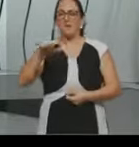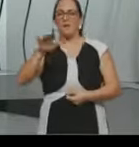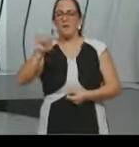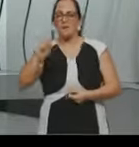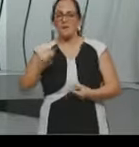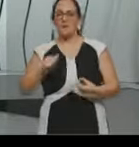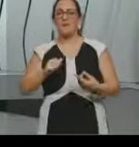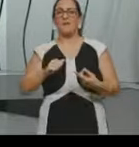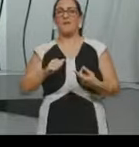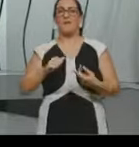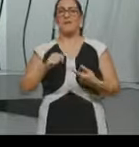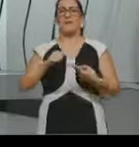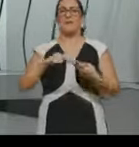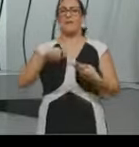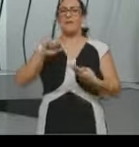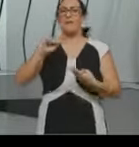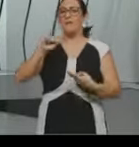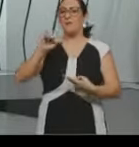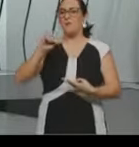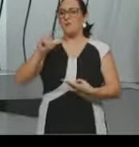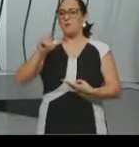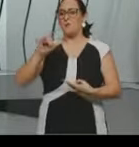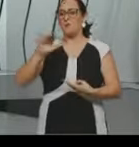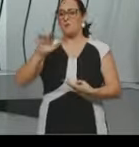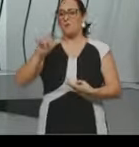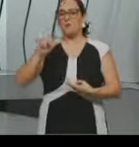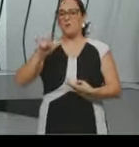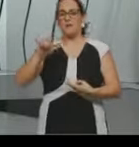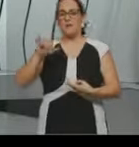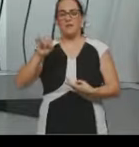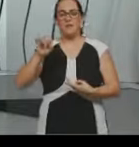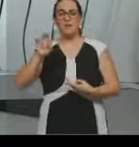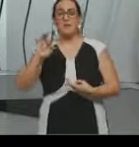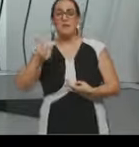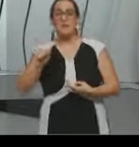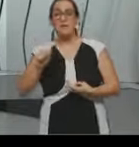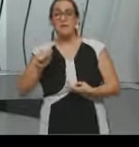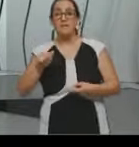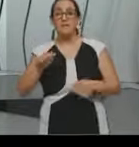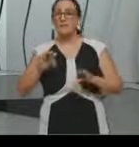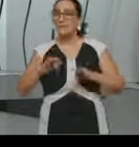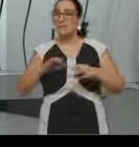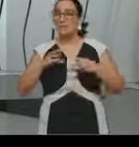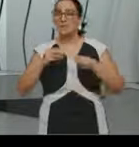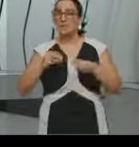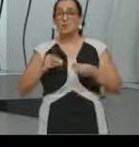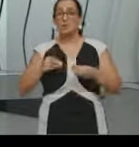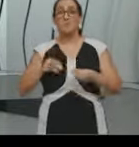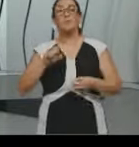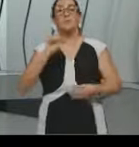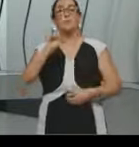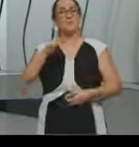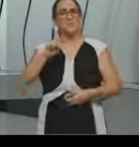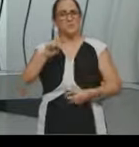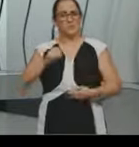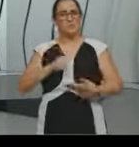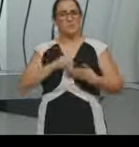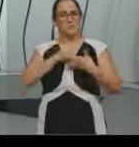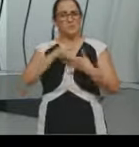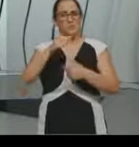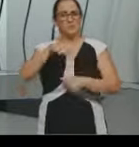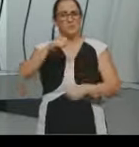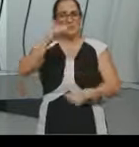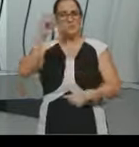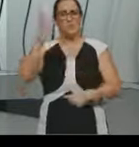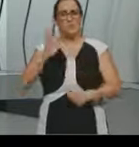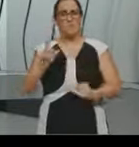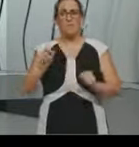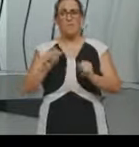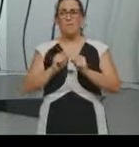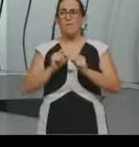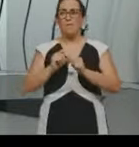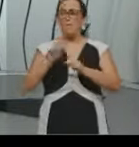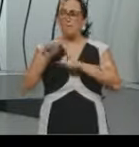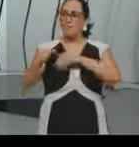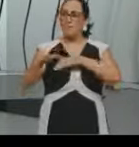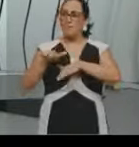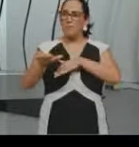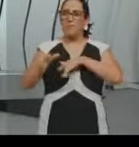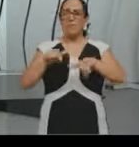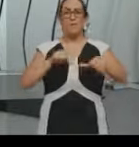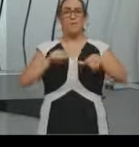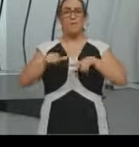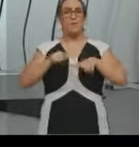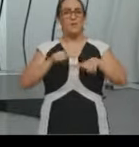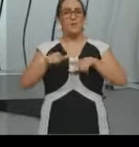Eles foram muito atuantes no Brasil e isso faz com que a luta, o movimento trabalhista, que ele ganhe, assim,